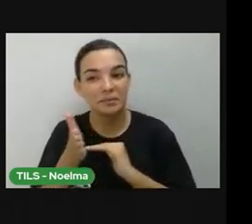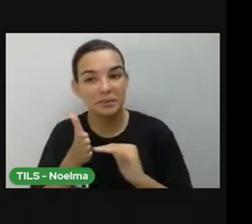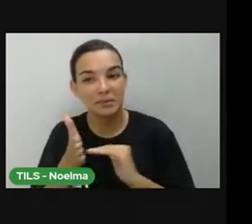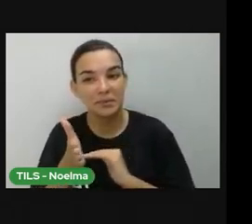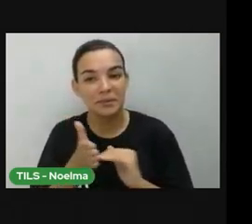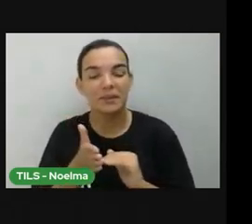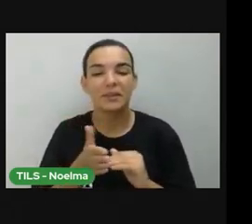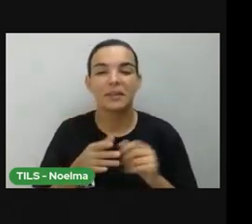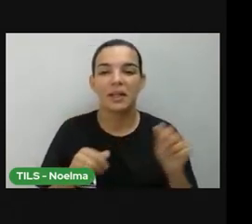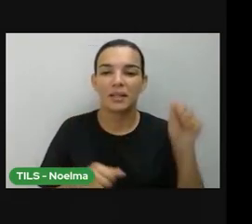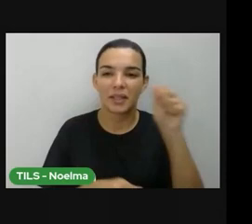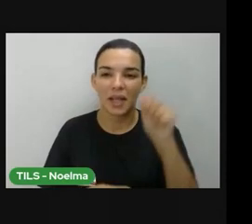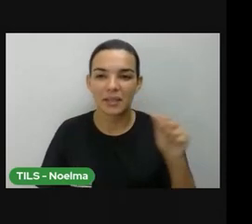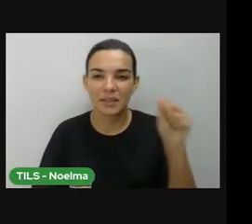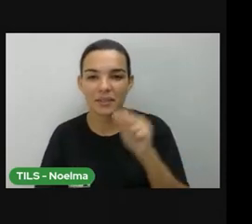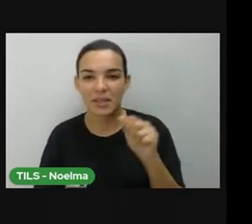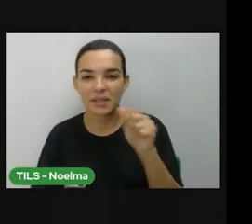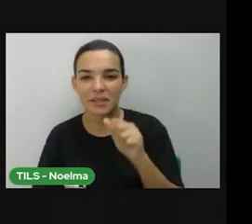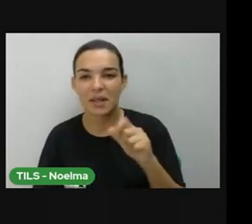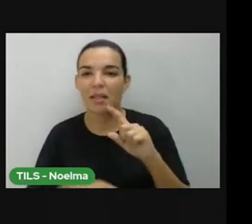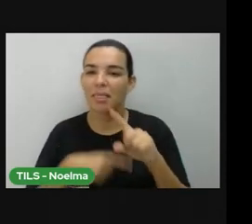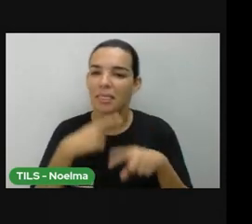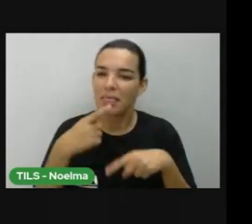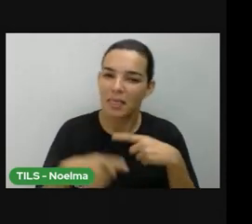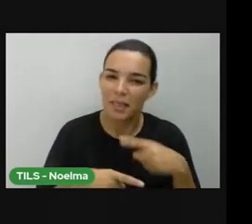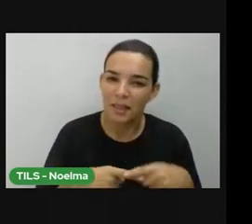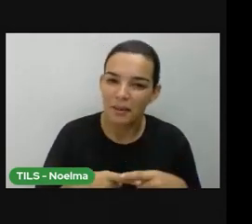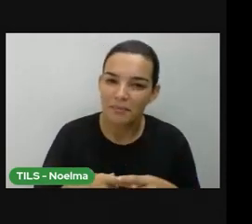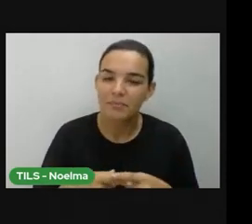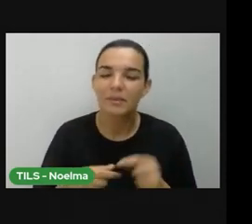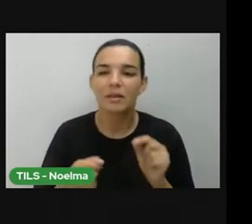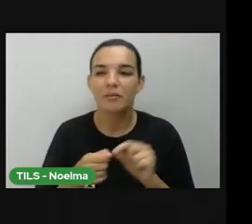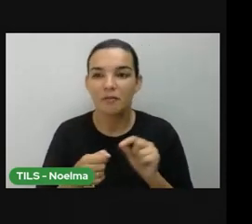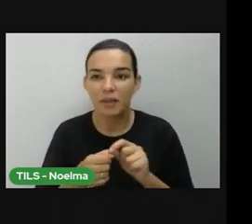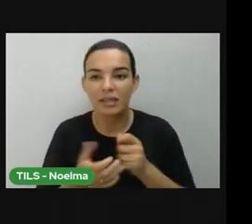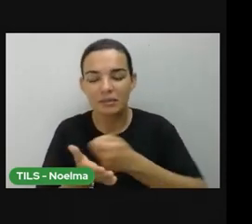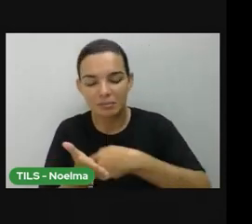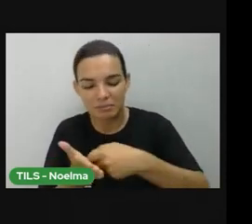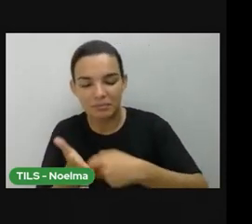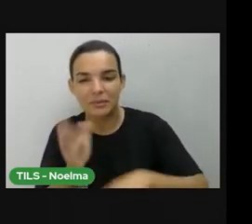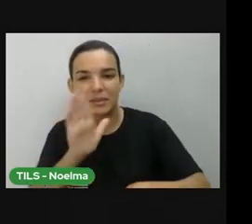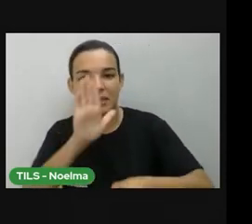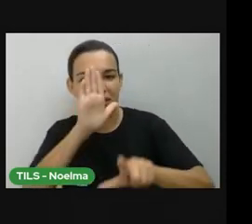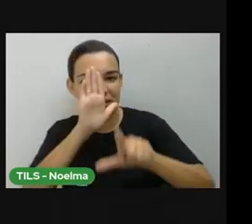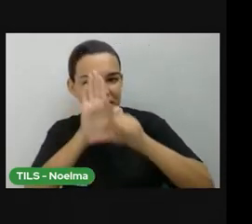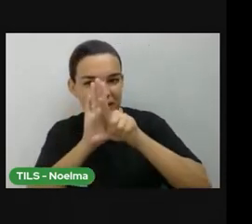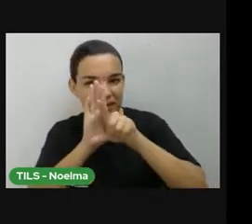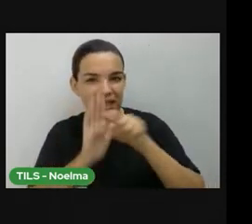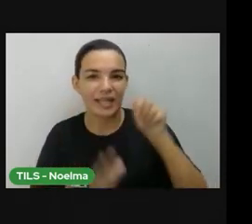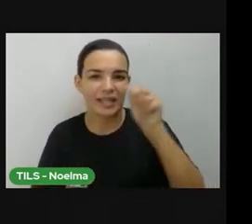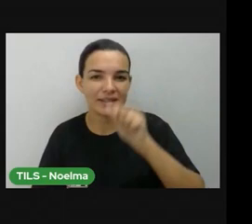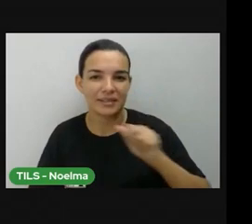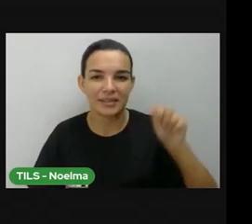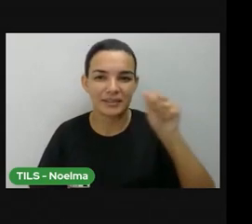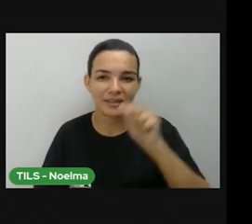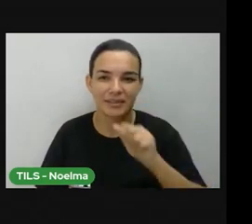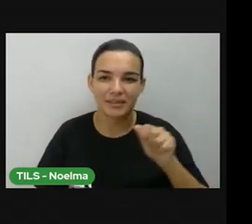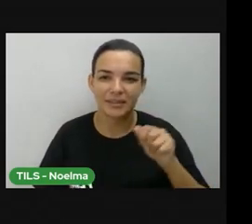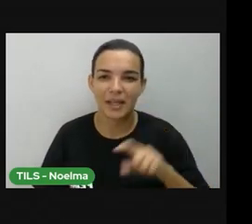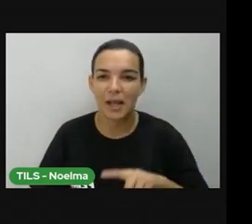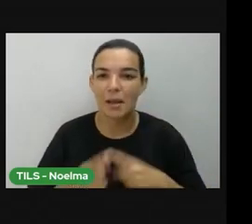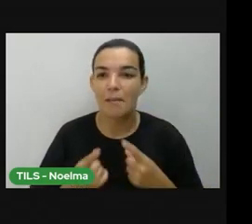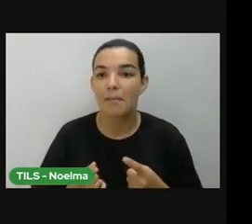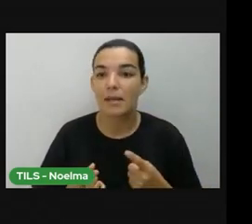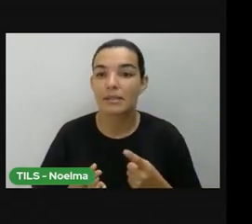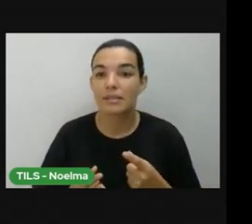daí, gente, por dois anos, nós, terminou resistendo a associação, né? mudou uma associação, mas não podíamos